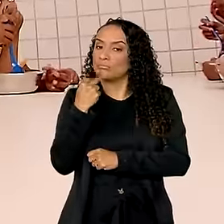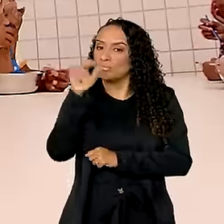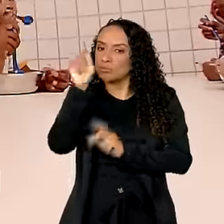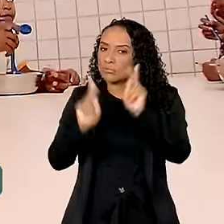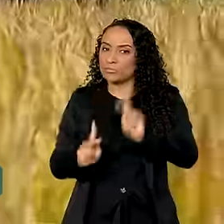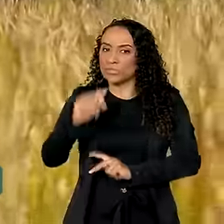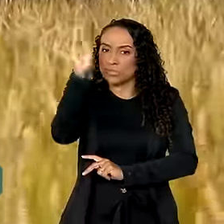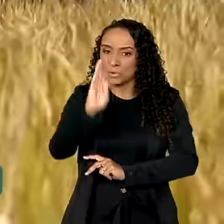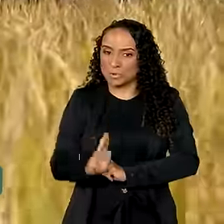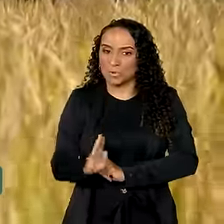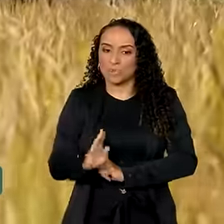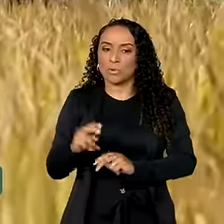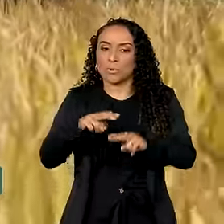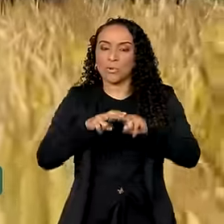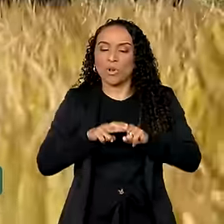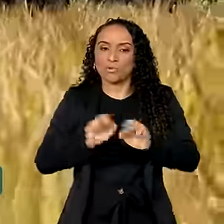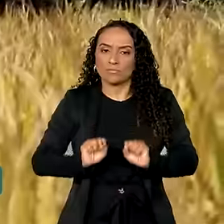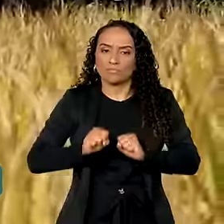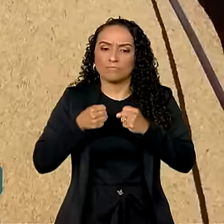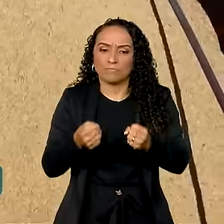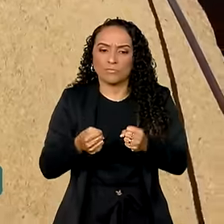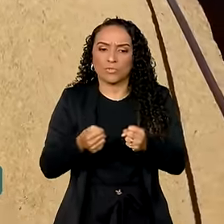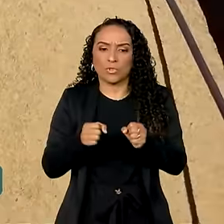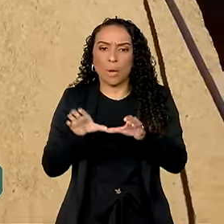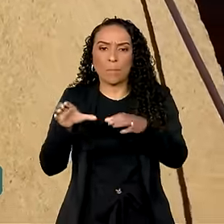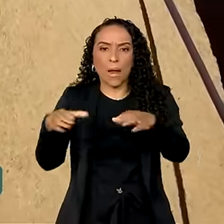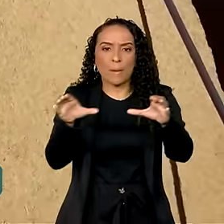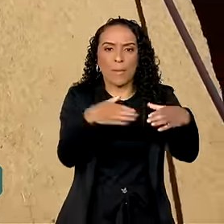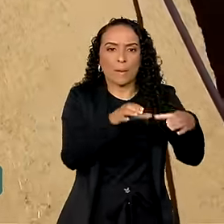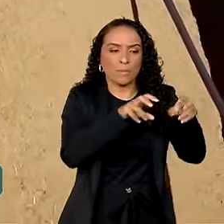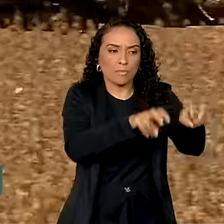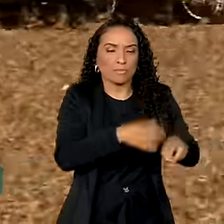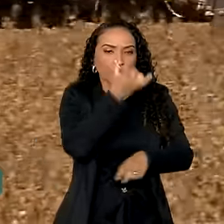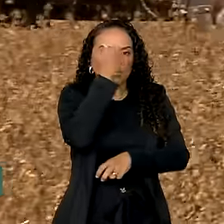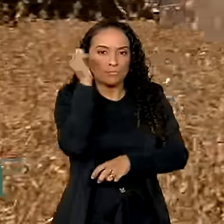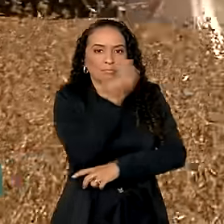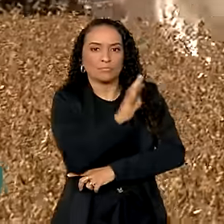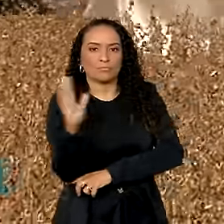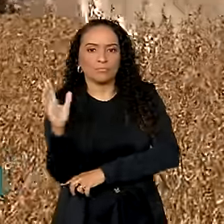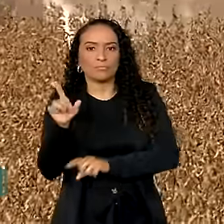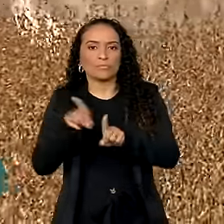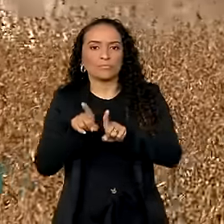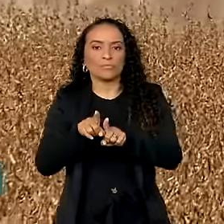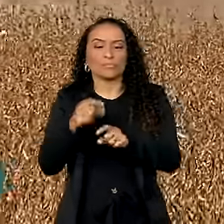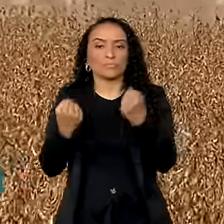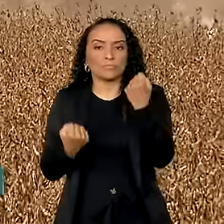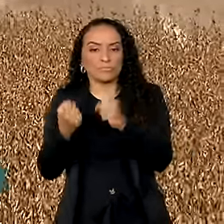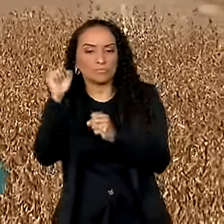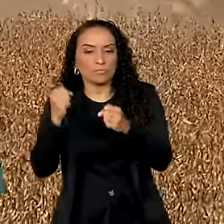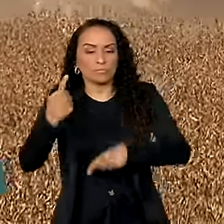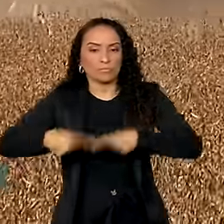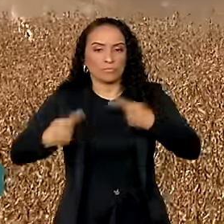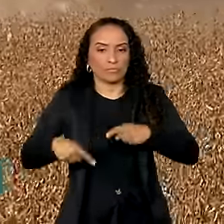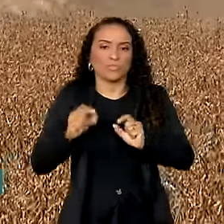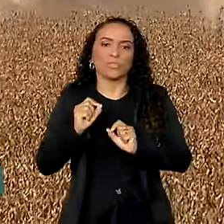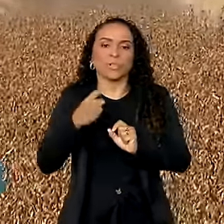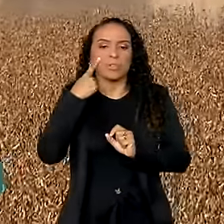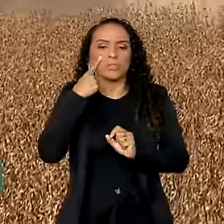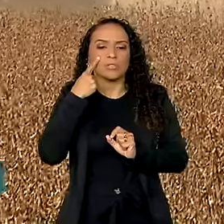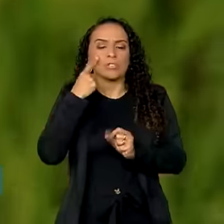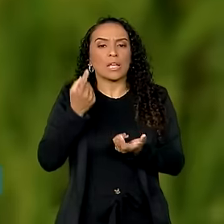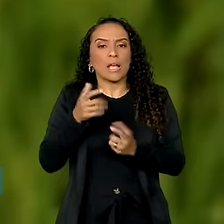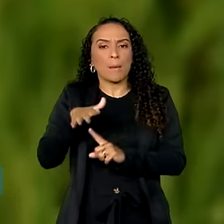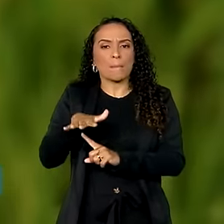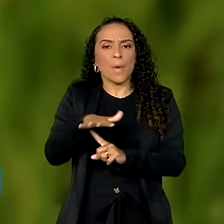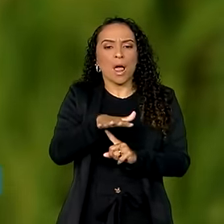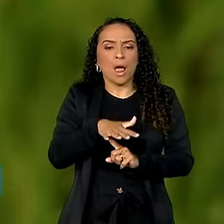brasileiros, por meio do fortalecimento das cadeias agroindustriais. Para isso, a política industrial prevê a mecanização